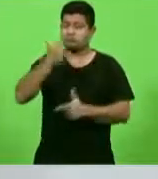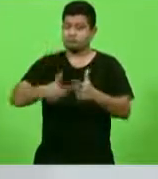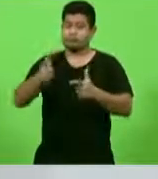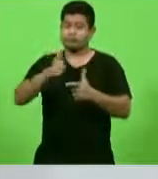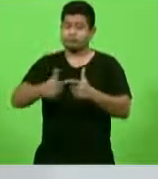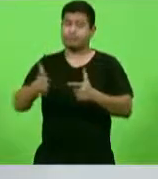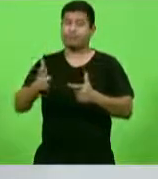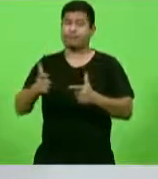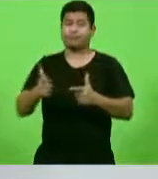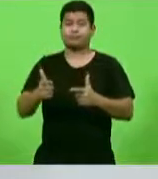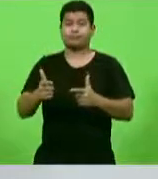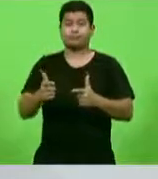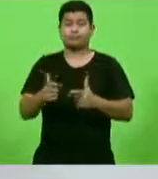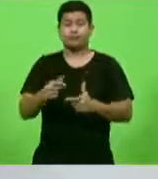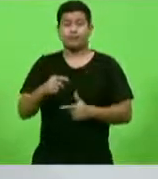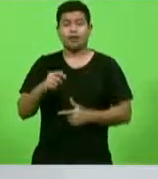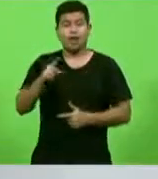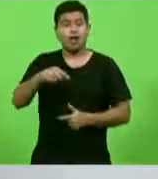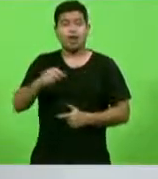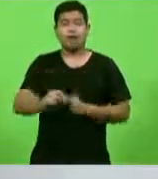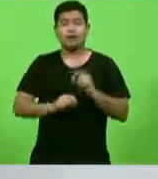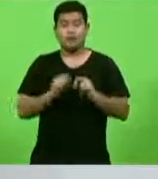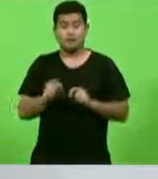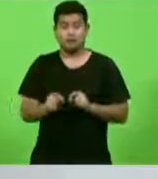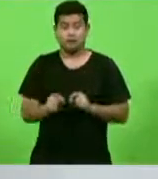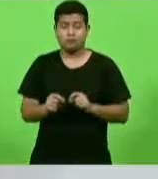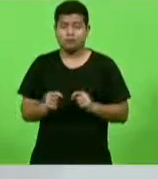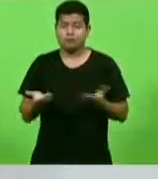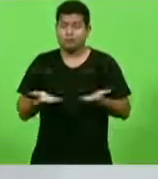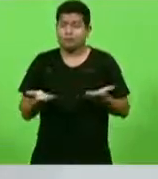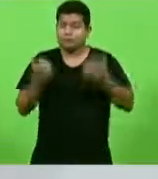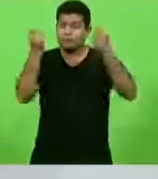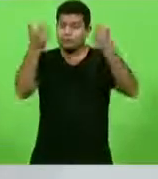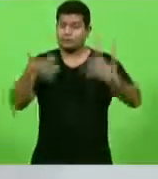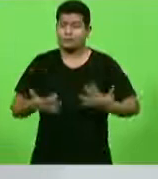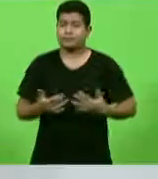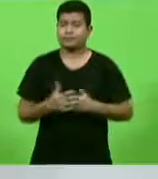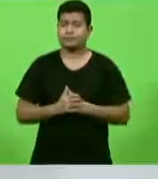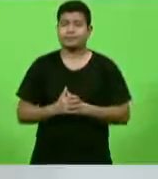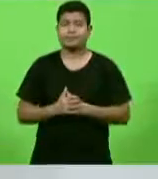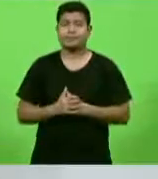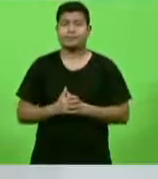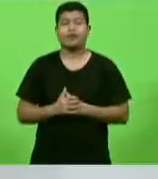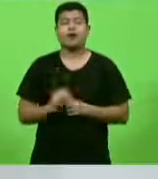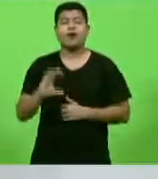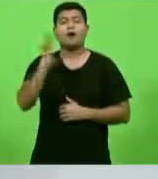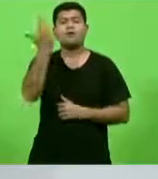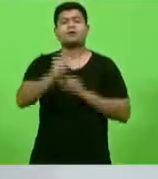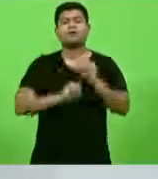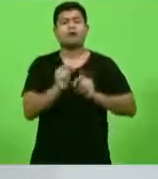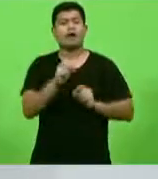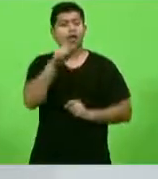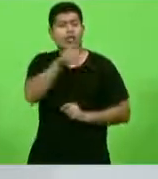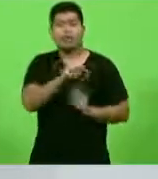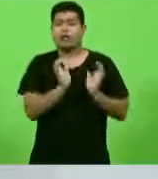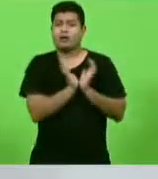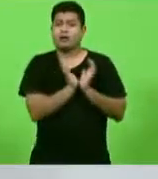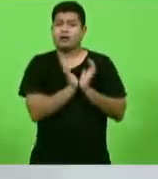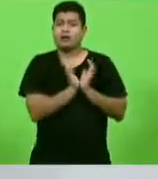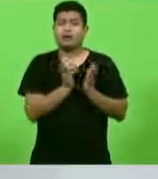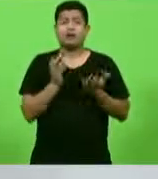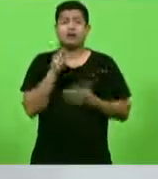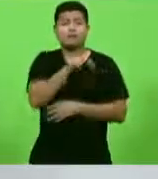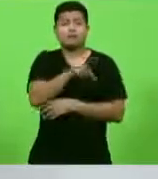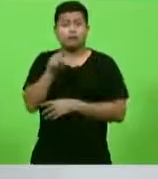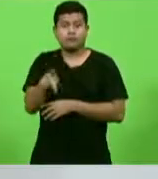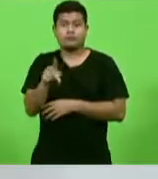entre os quais tratamos agora em nossa fala. O que está acontecendo nas APAES? Professores efetivos